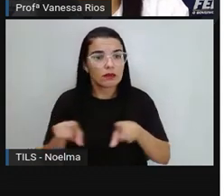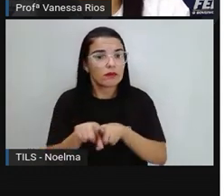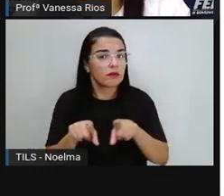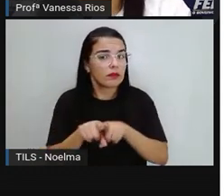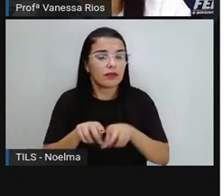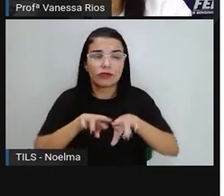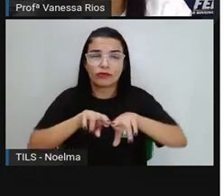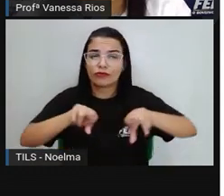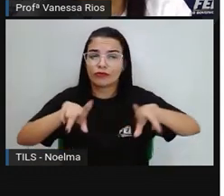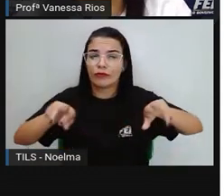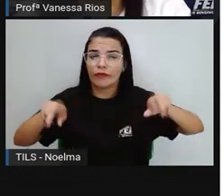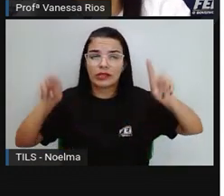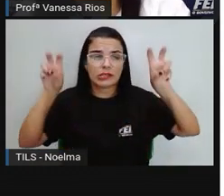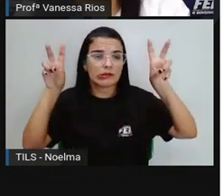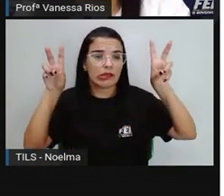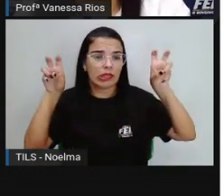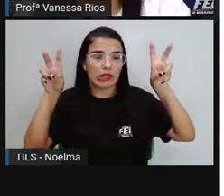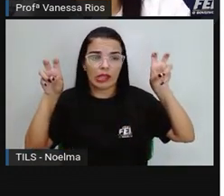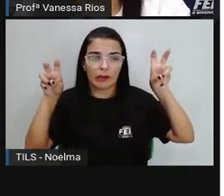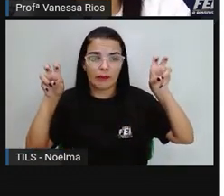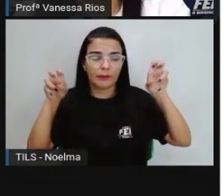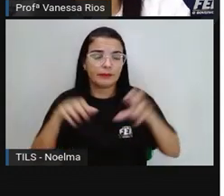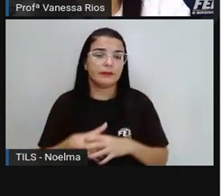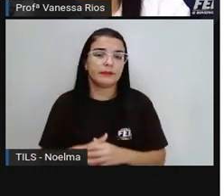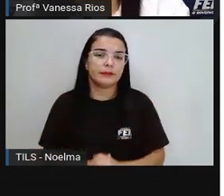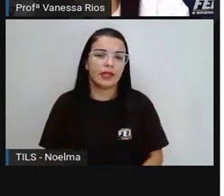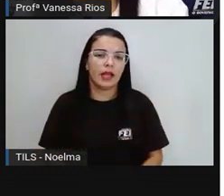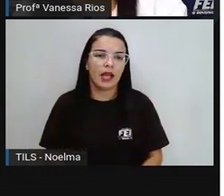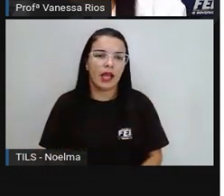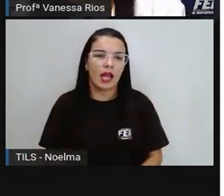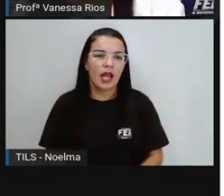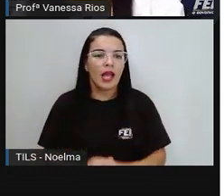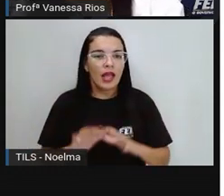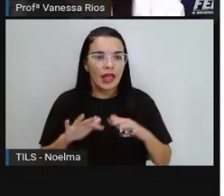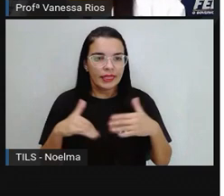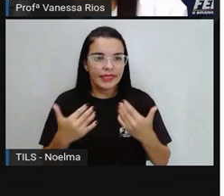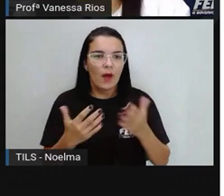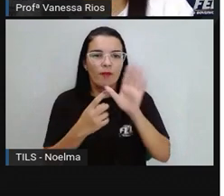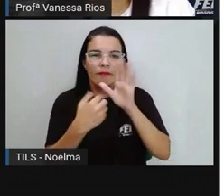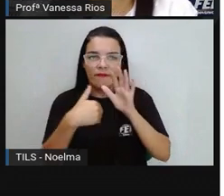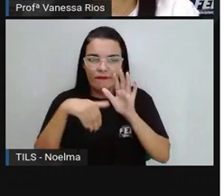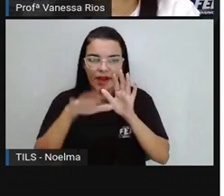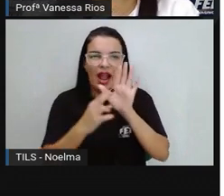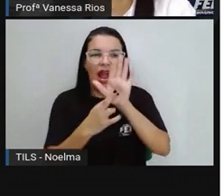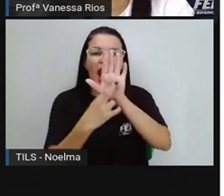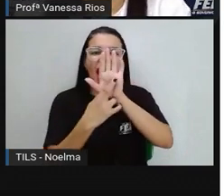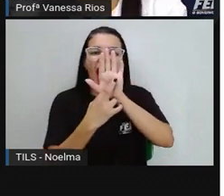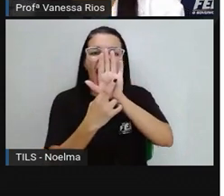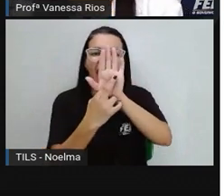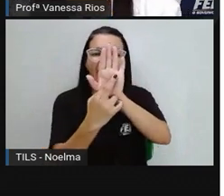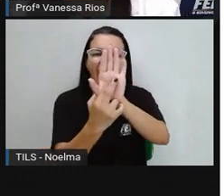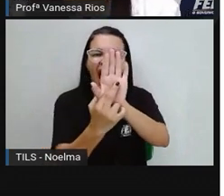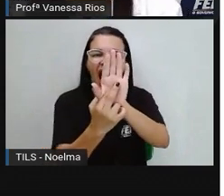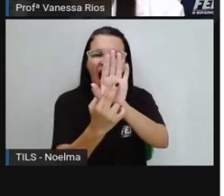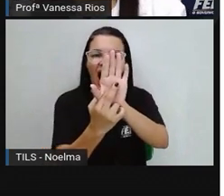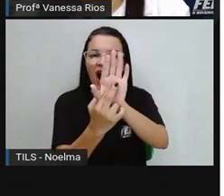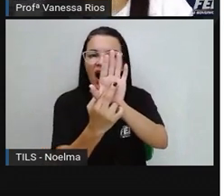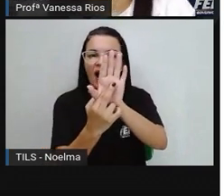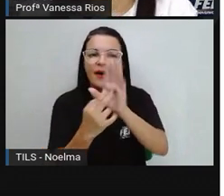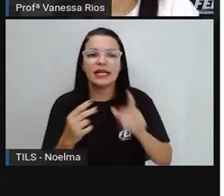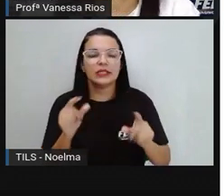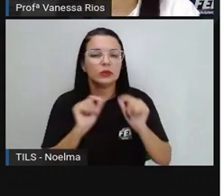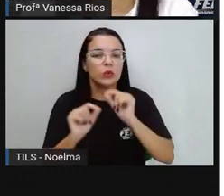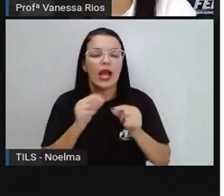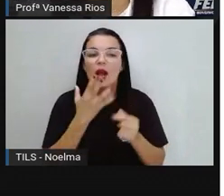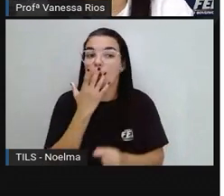diversos temas, inclusive. E aí, eles vão representar, né? Através dos desenhos, das cores,